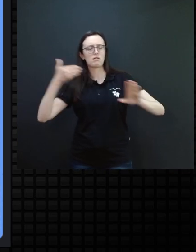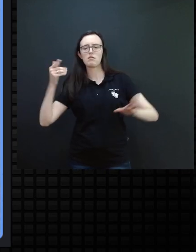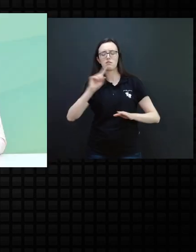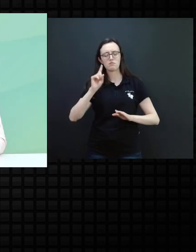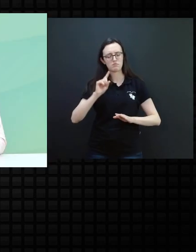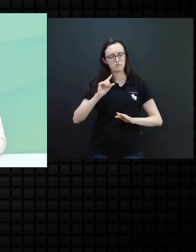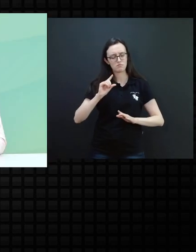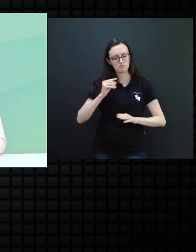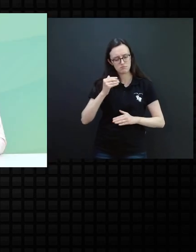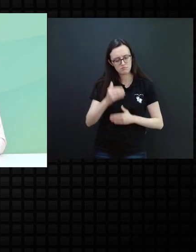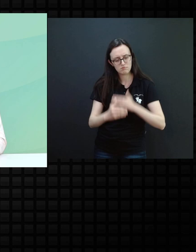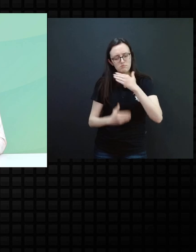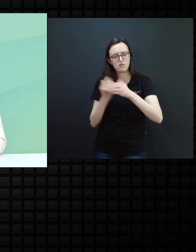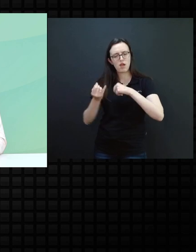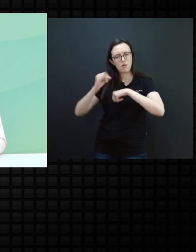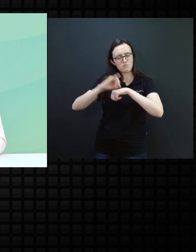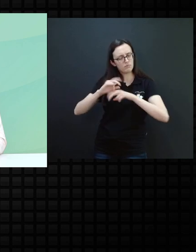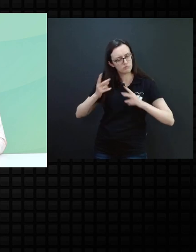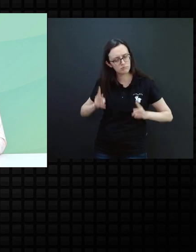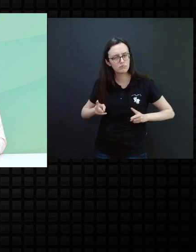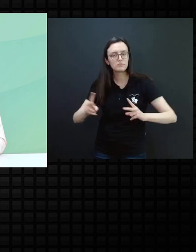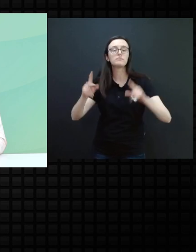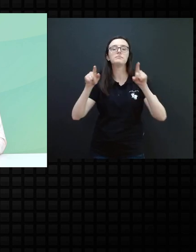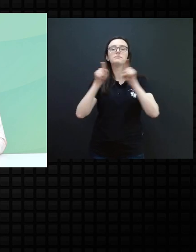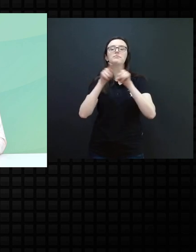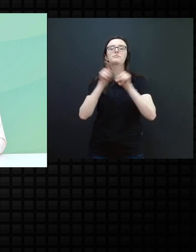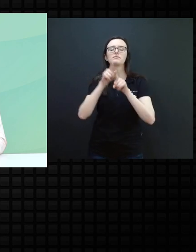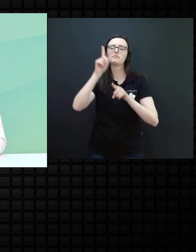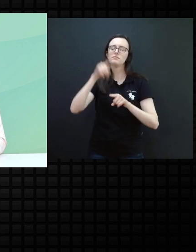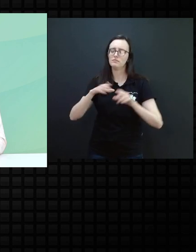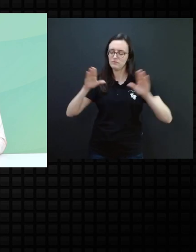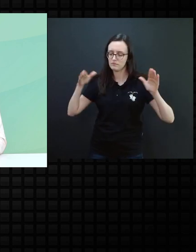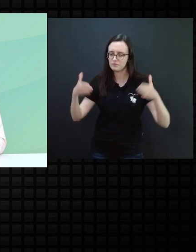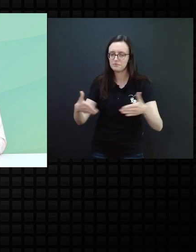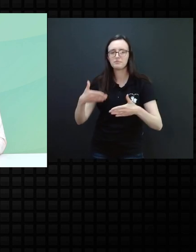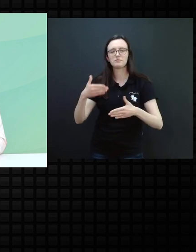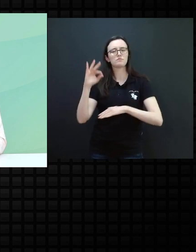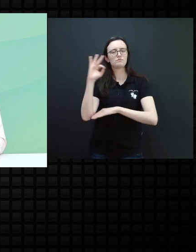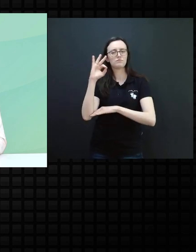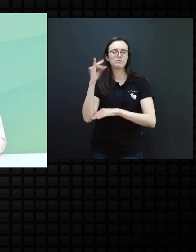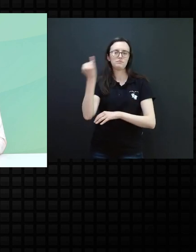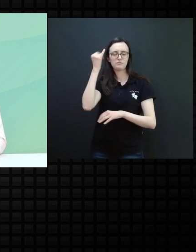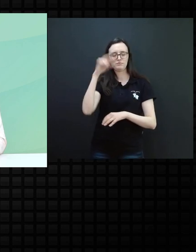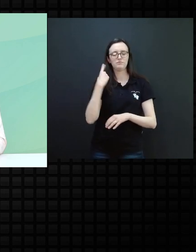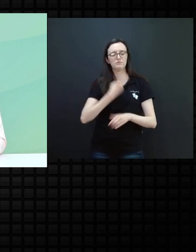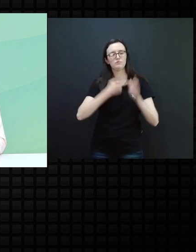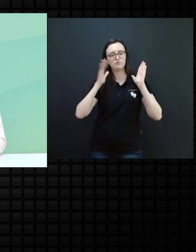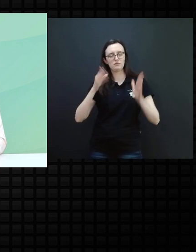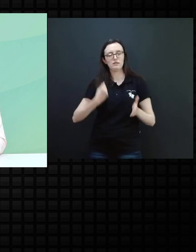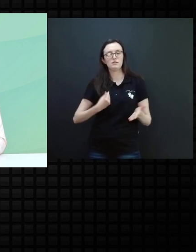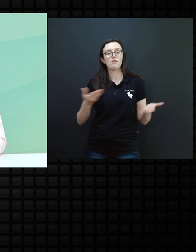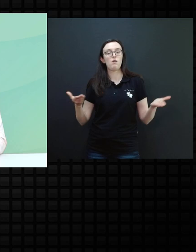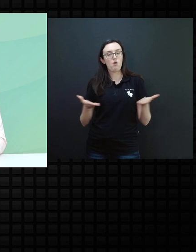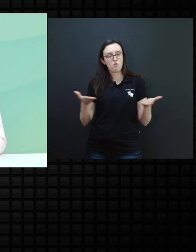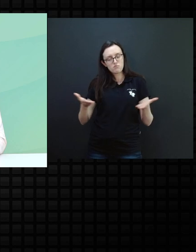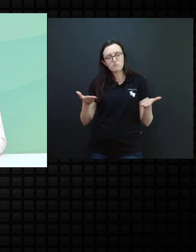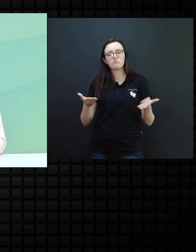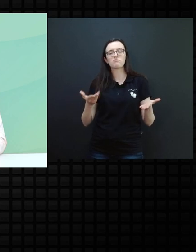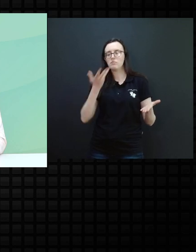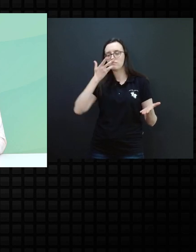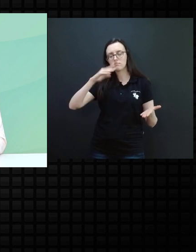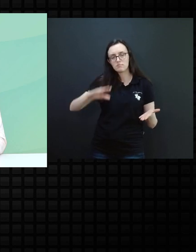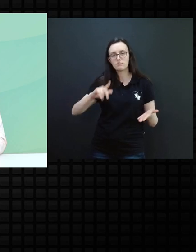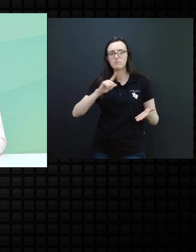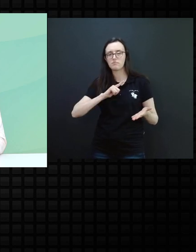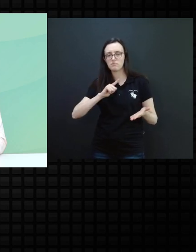permanecendo ainda no objeto e também trabalhando o formal, que é o que nós estamos fazendo hoje com a nossa criança